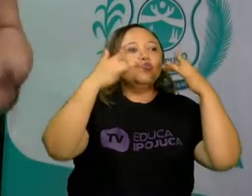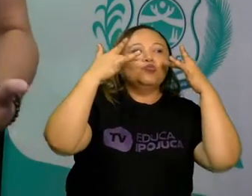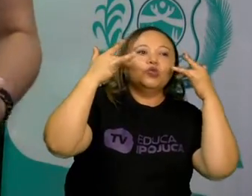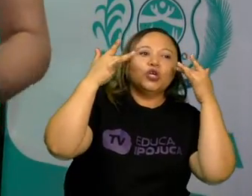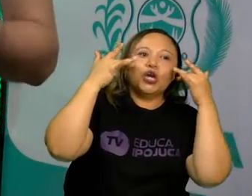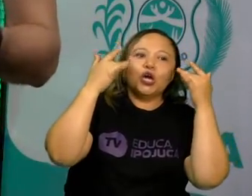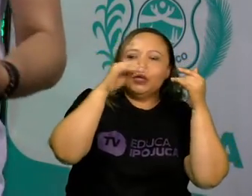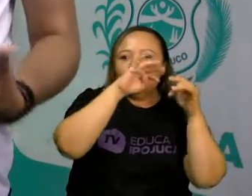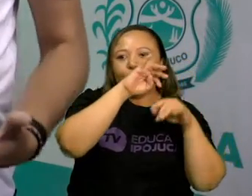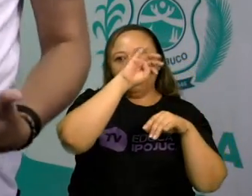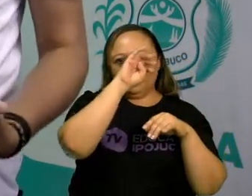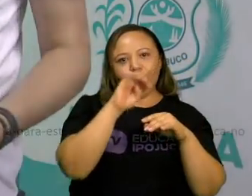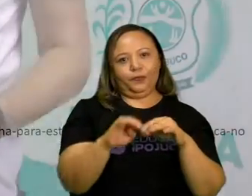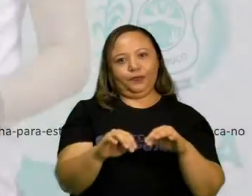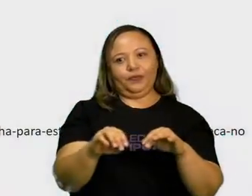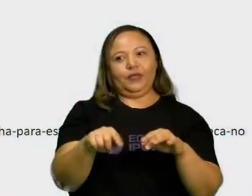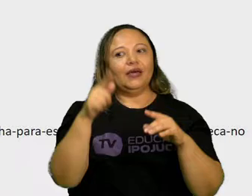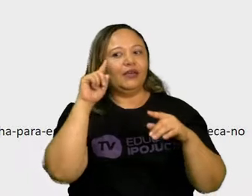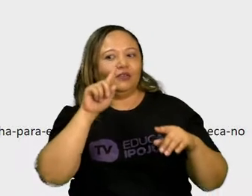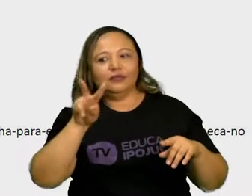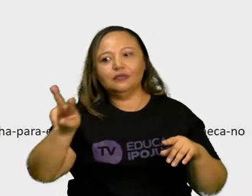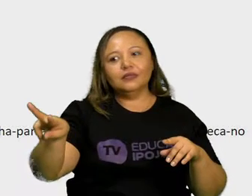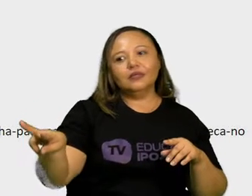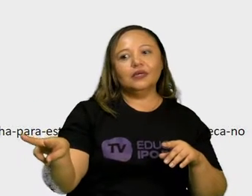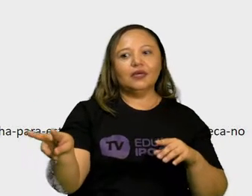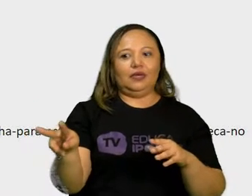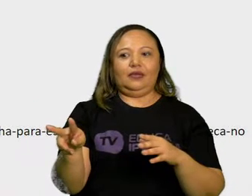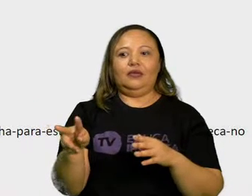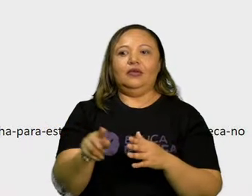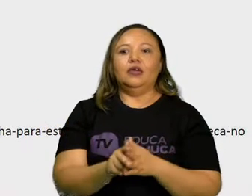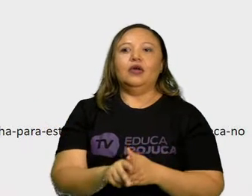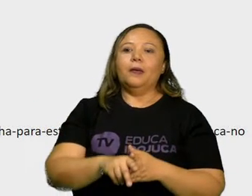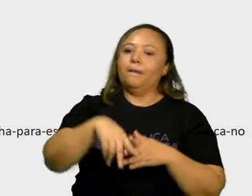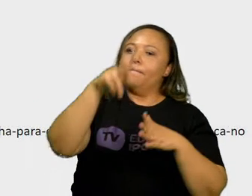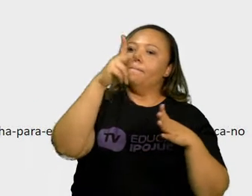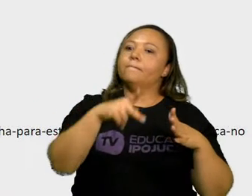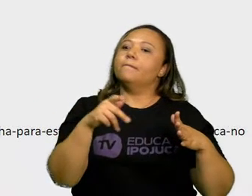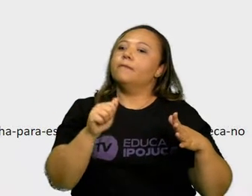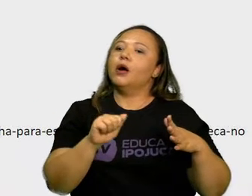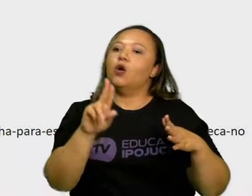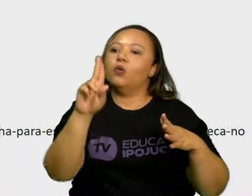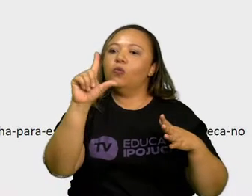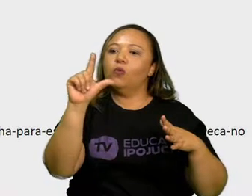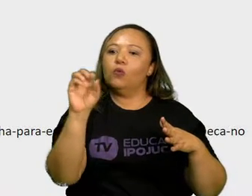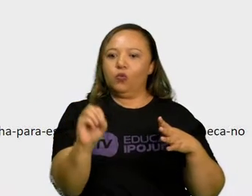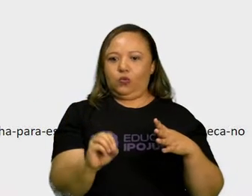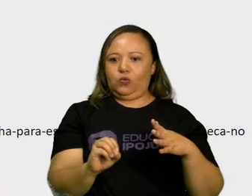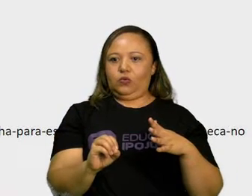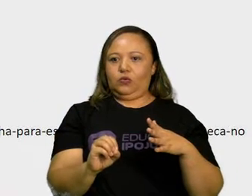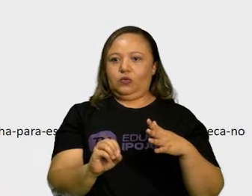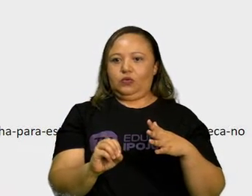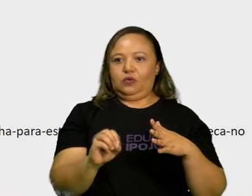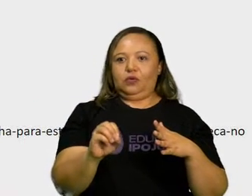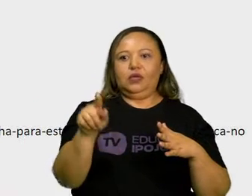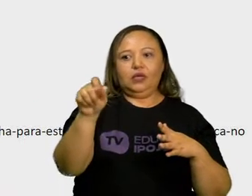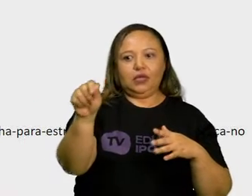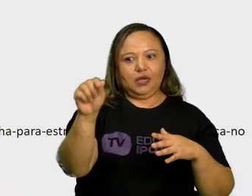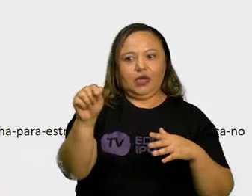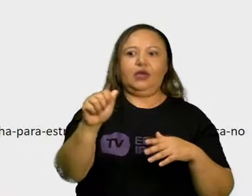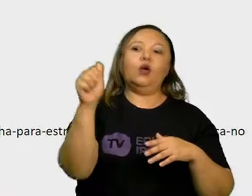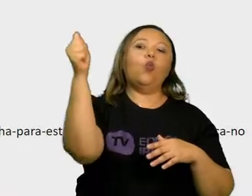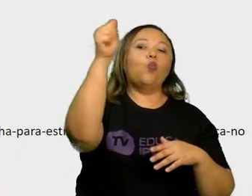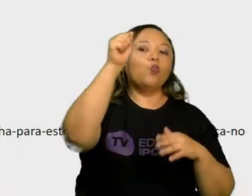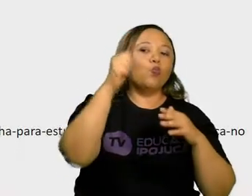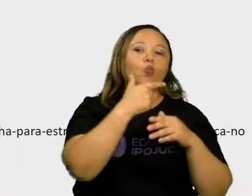grande ator, um grande comediante, Paulo Gustavo, que lamentavelmente nos deixou em função dessa doença